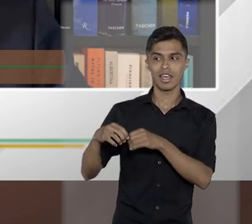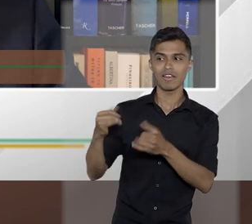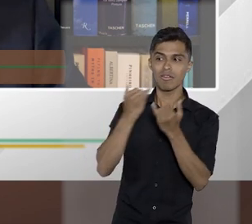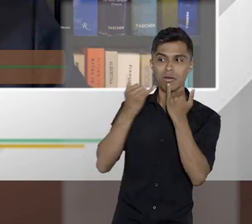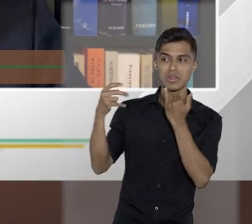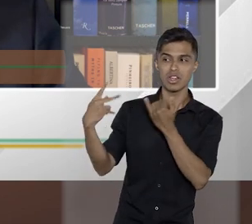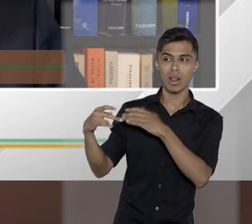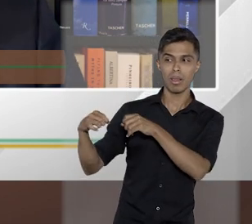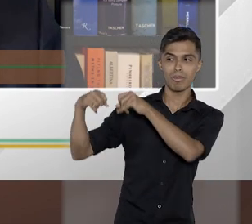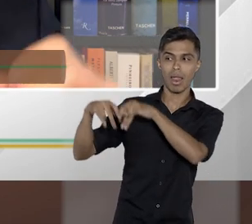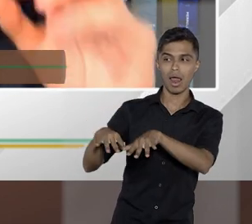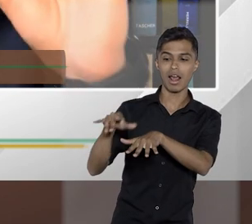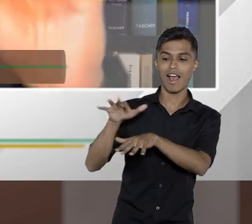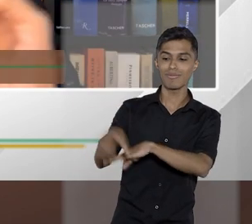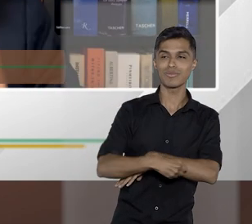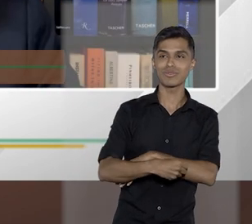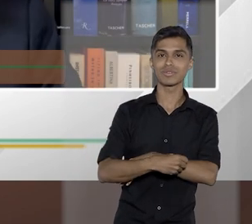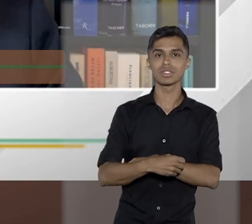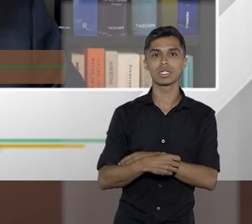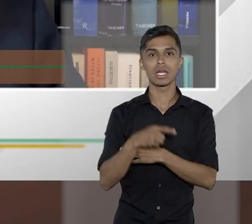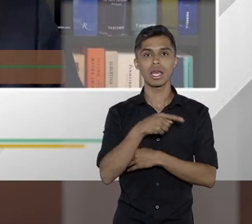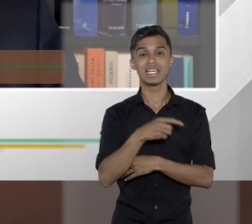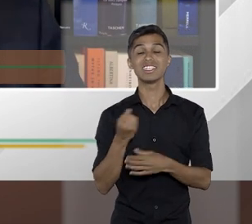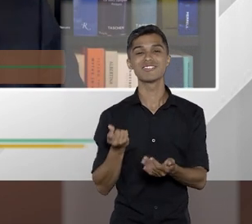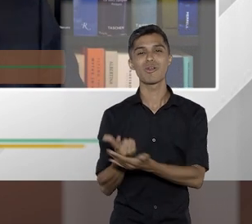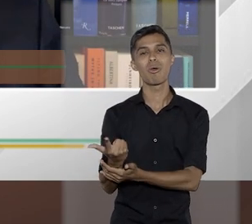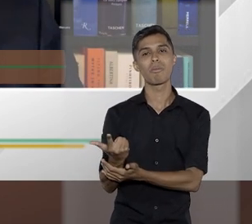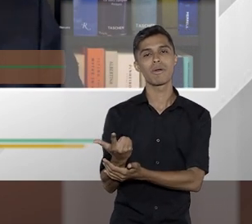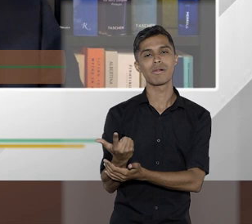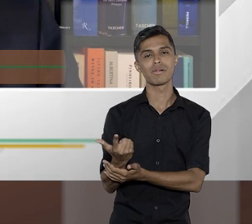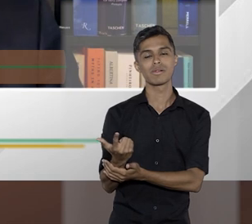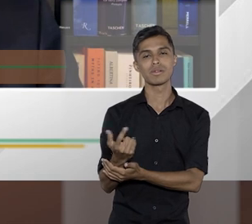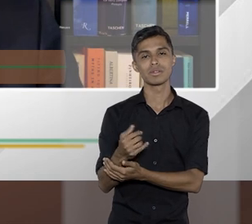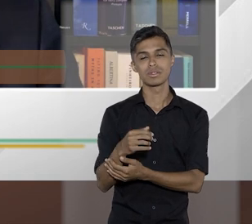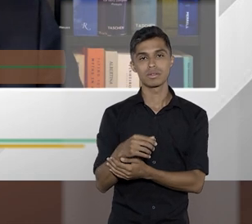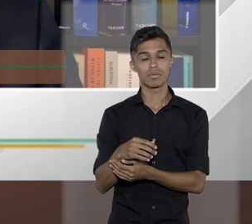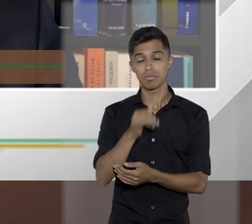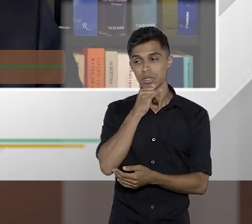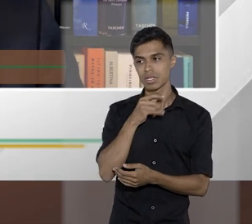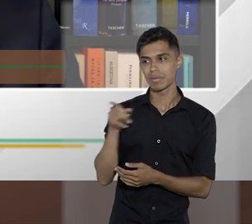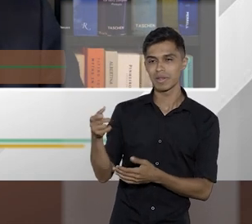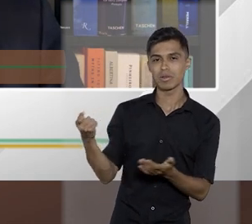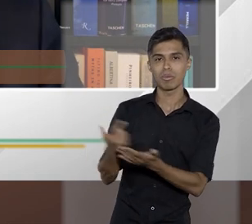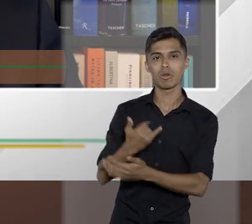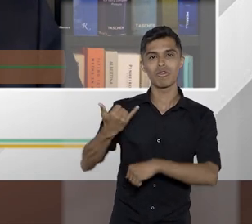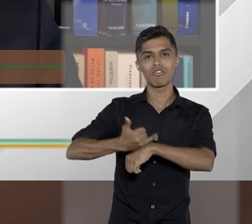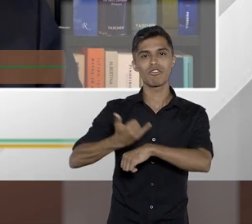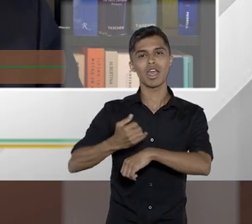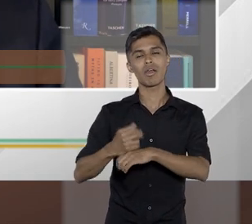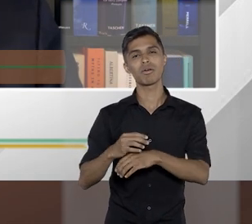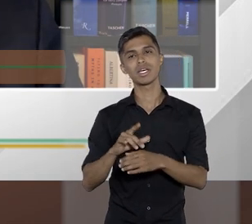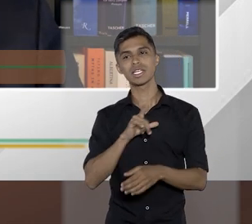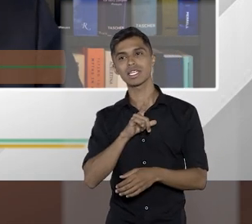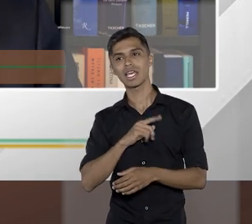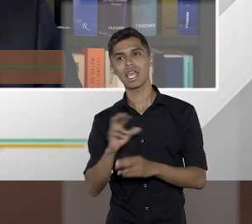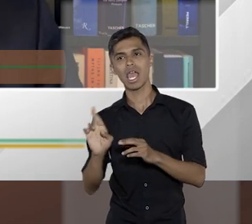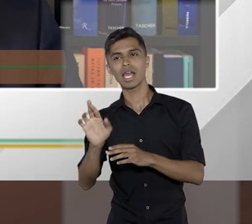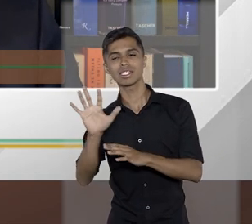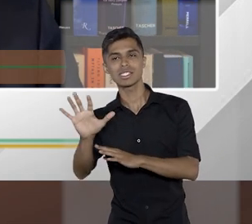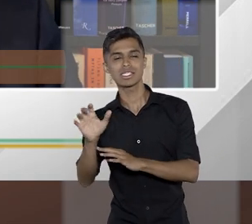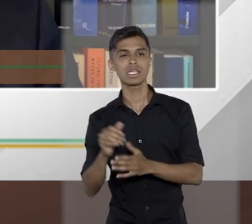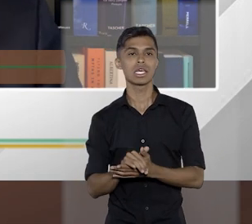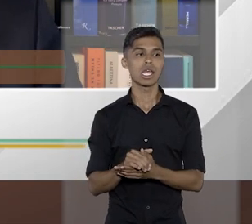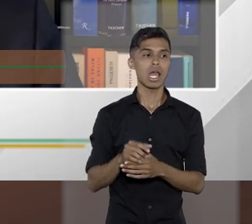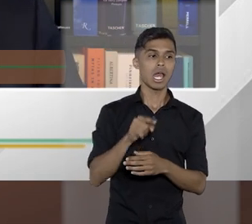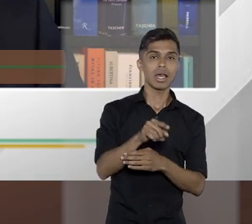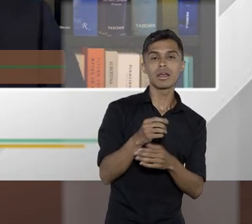Ele vai saber, opa, ele comprou aqui o ferro a X reais, gastou Y reais com